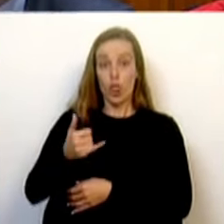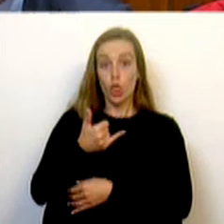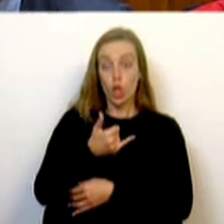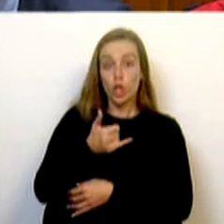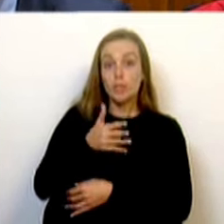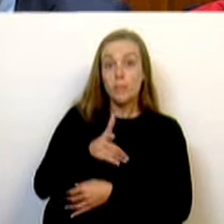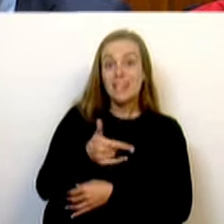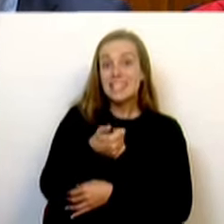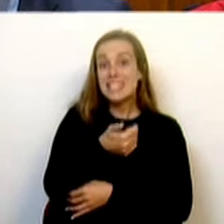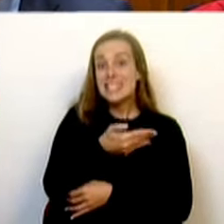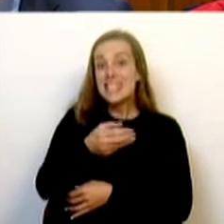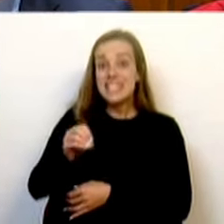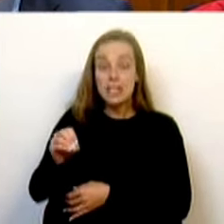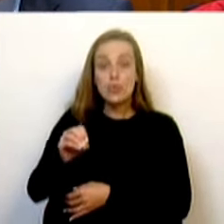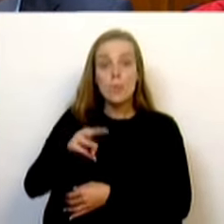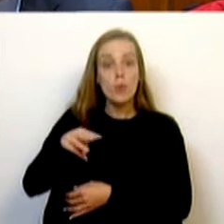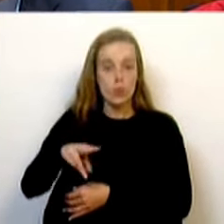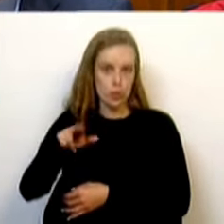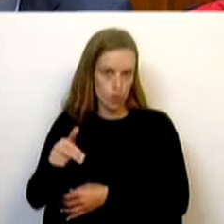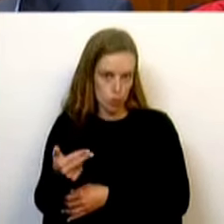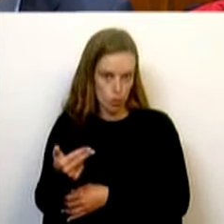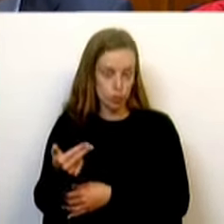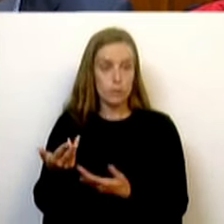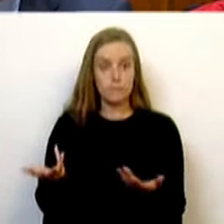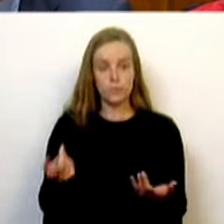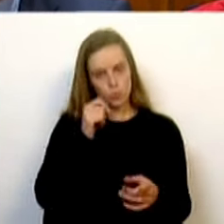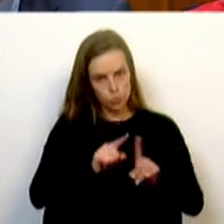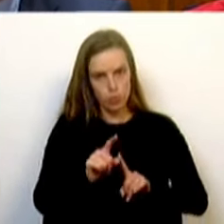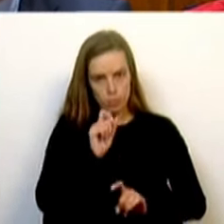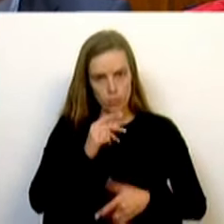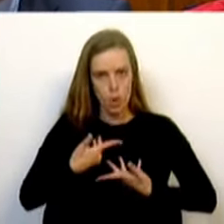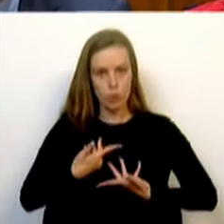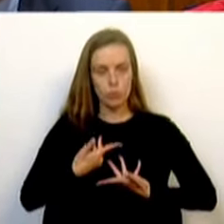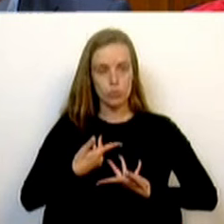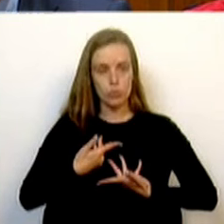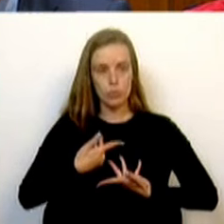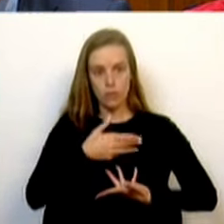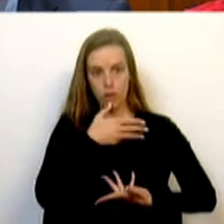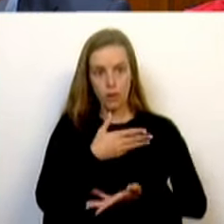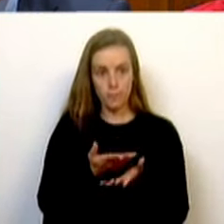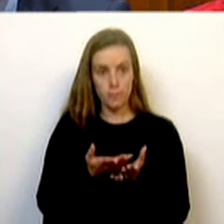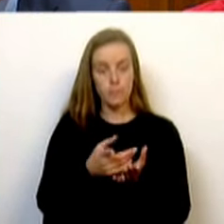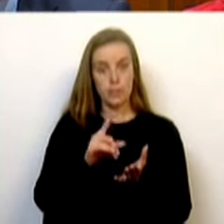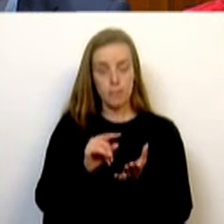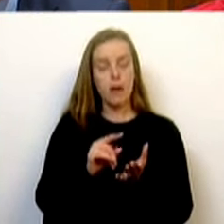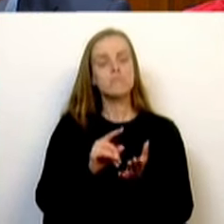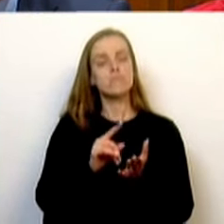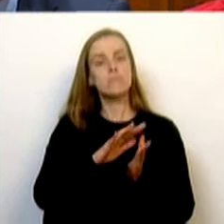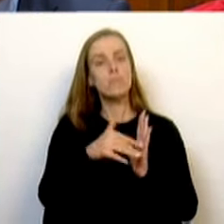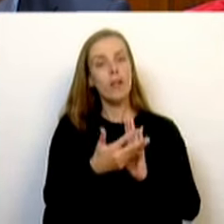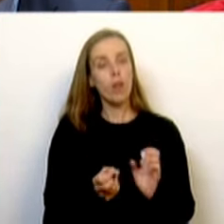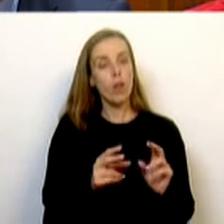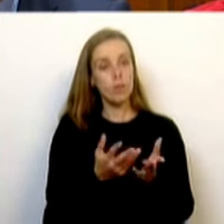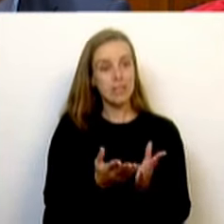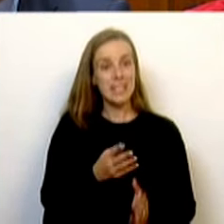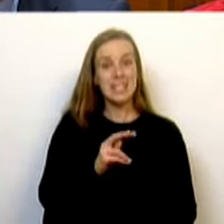.700 milhões de euros. Agora, oh Sr. Deputado, posso agora falar? Na reprogramação, com o reforço,